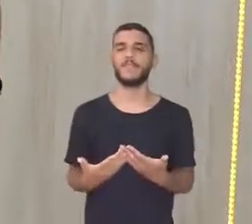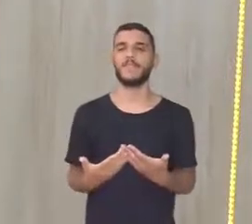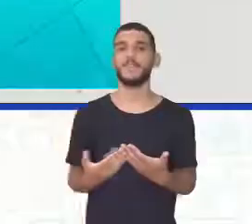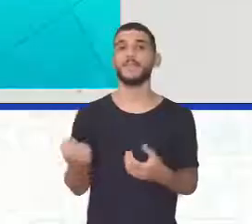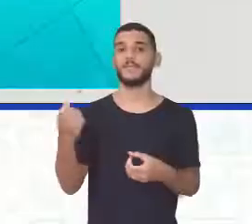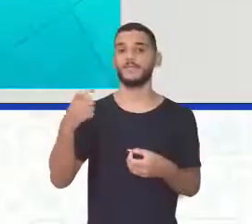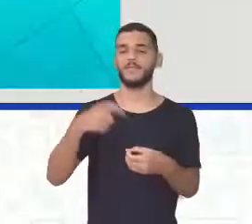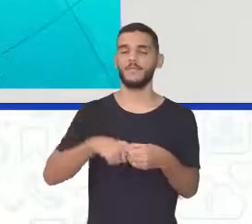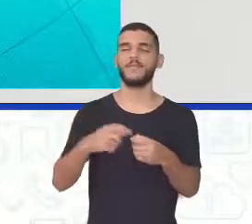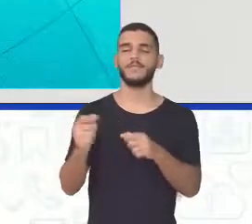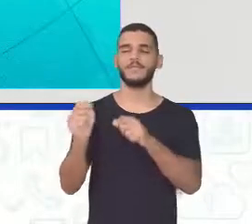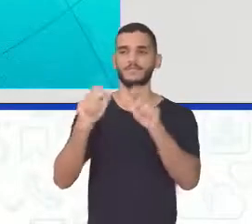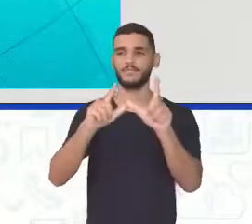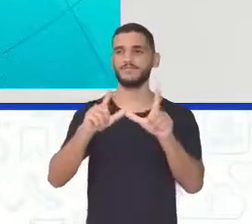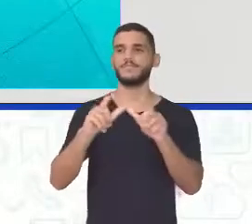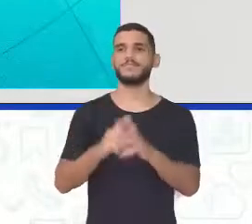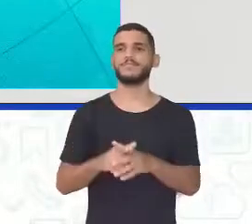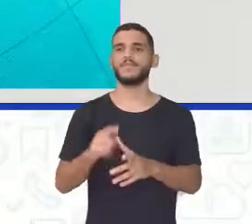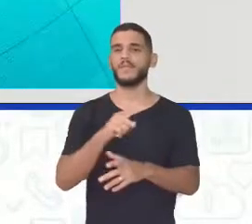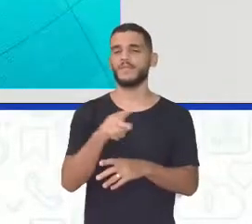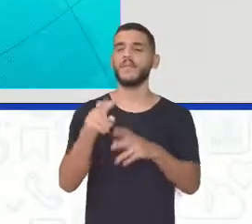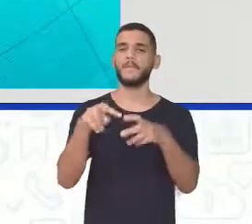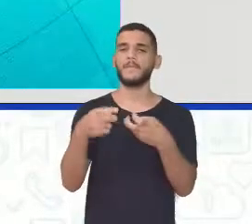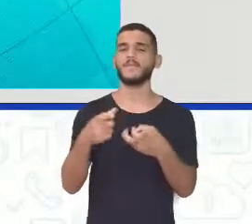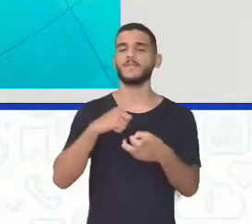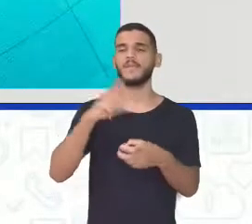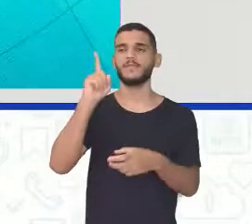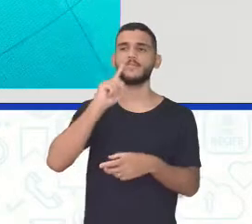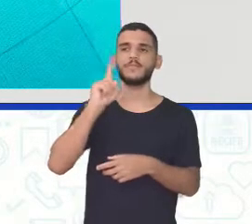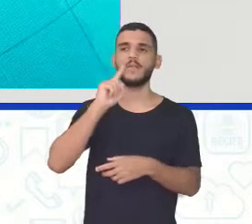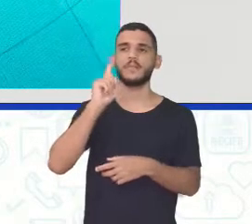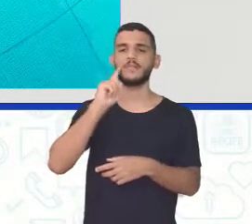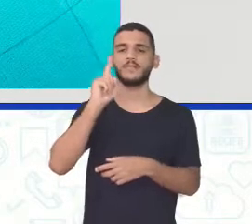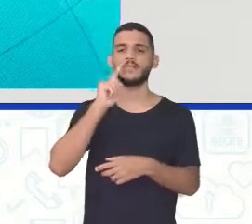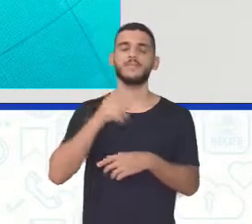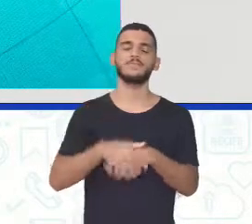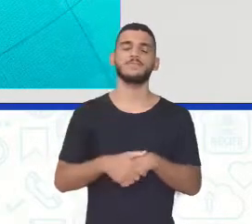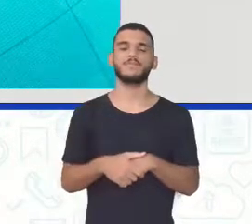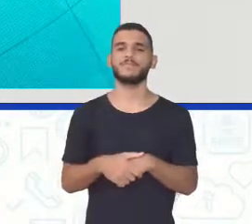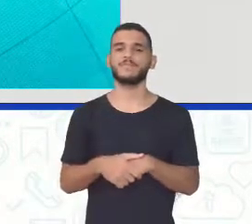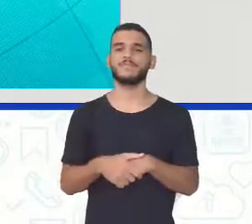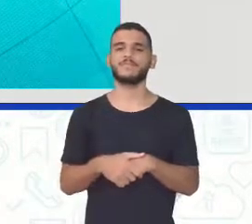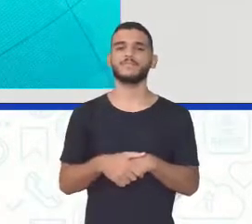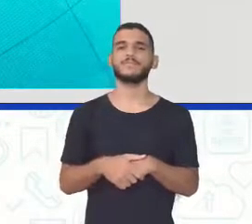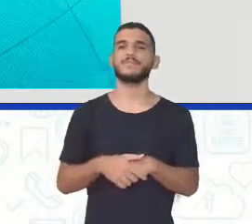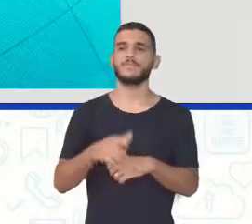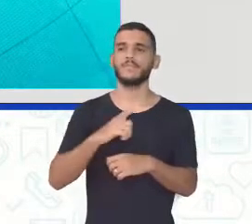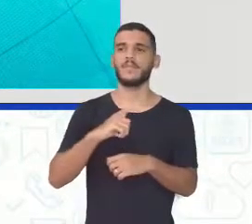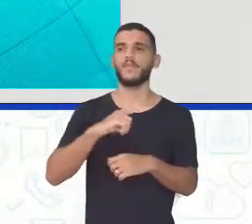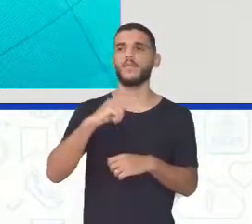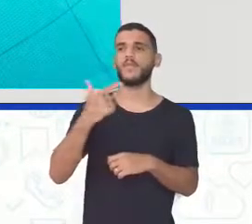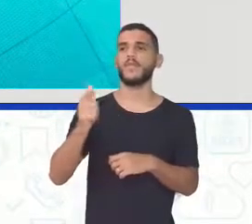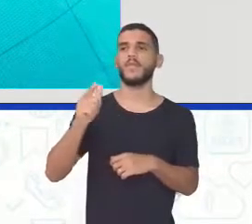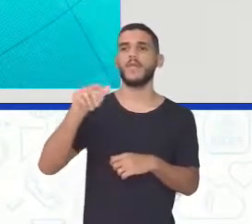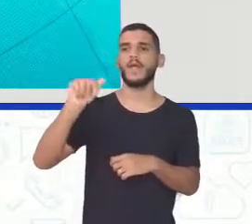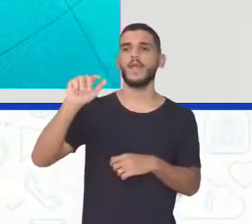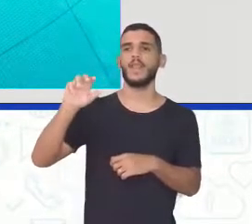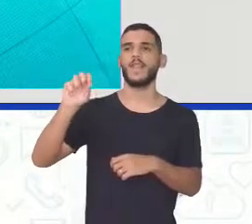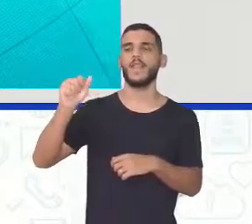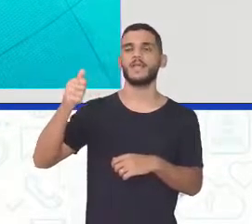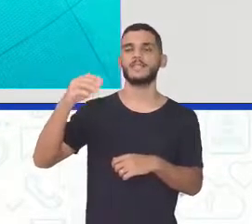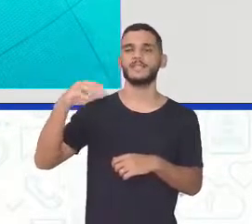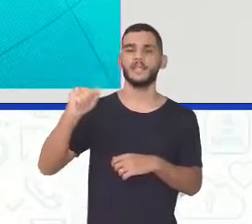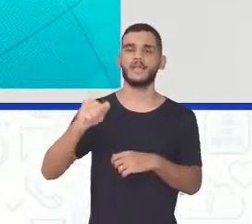tela É Ó Então você tem Os Estados Unidos Ó United States Alaska Aí do lado